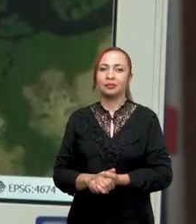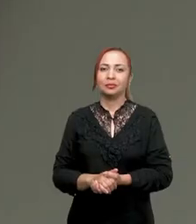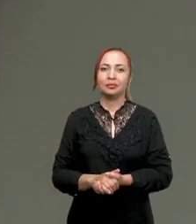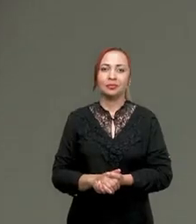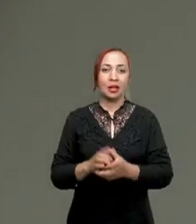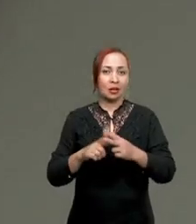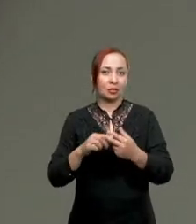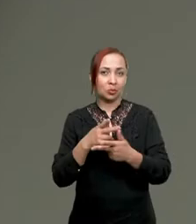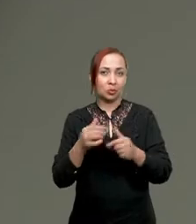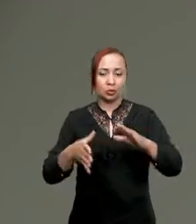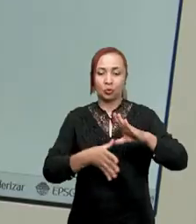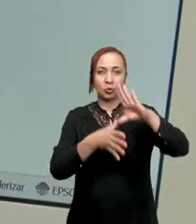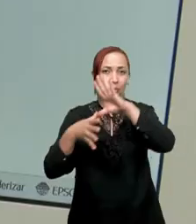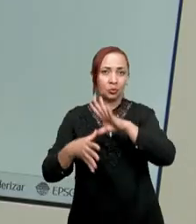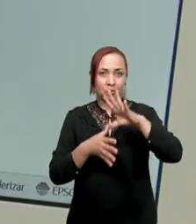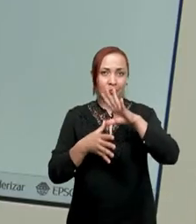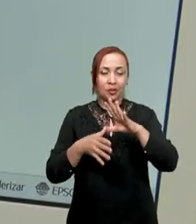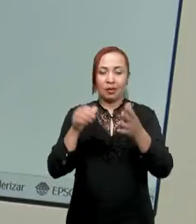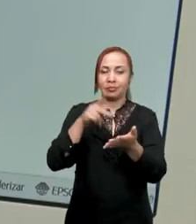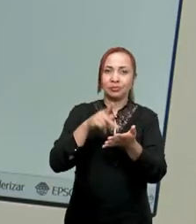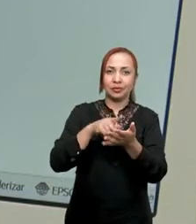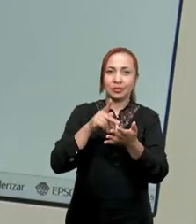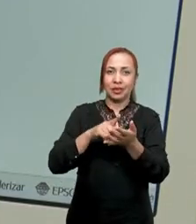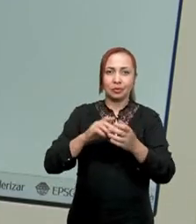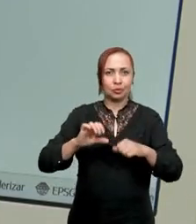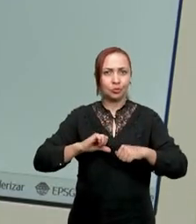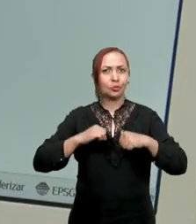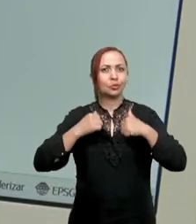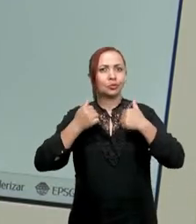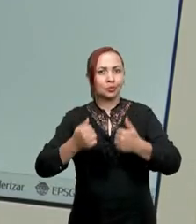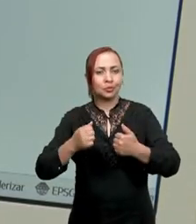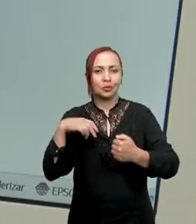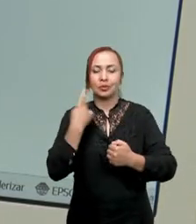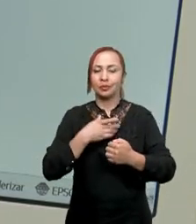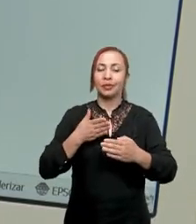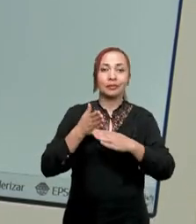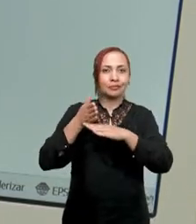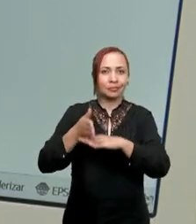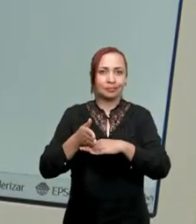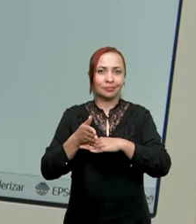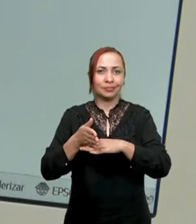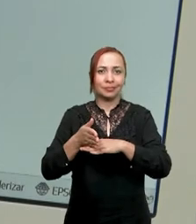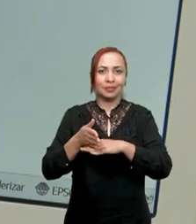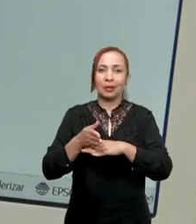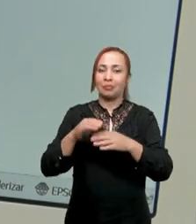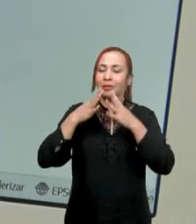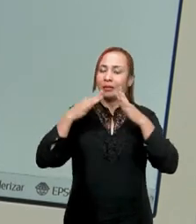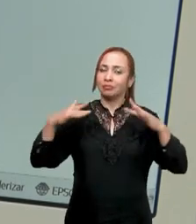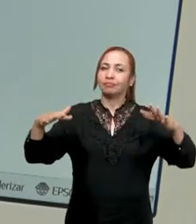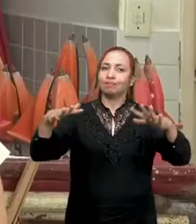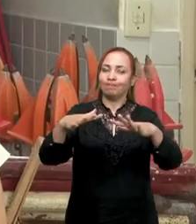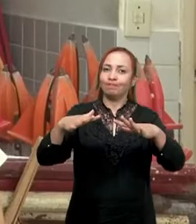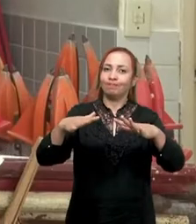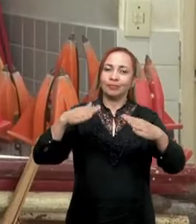A produção desses mapas foi realmente um grande desafio, principalmente porque nós fomos atravessados e atravessadas pela pandemia.